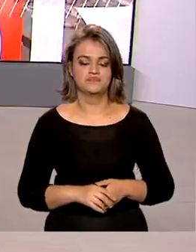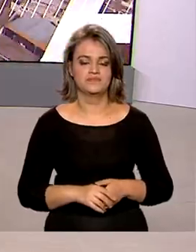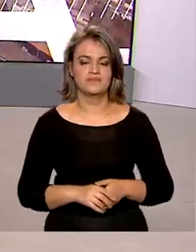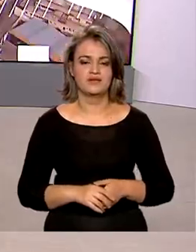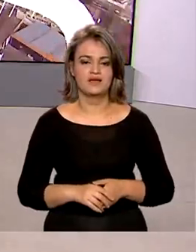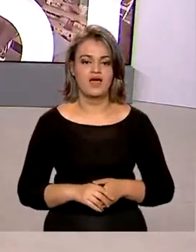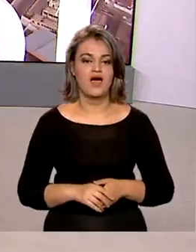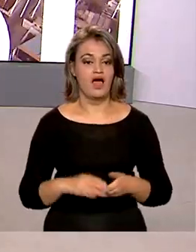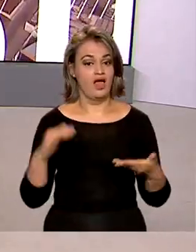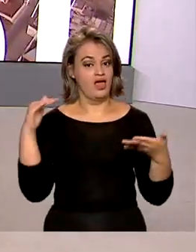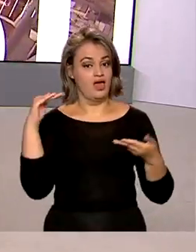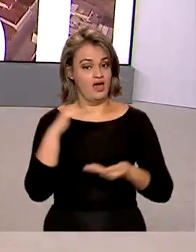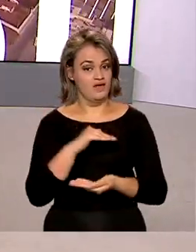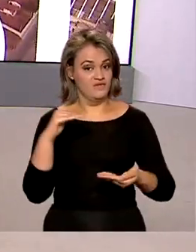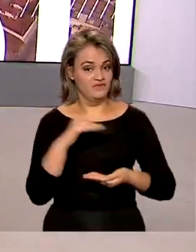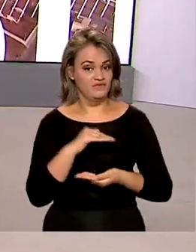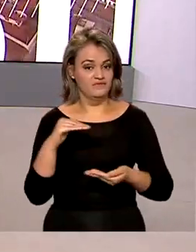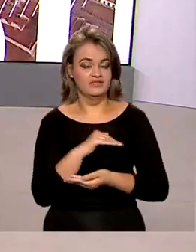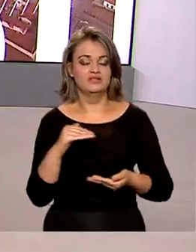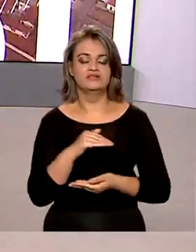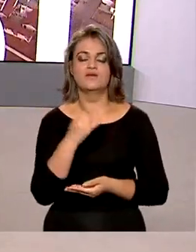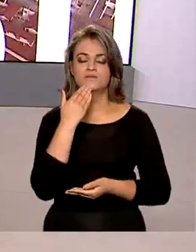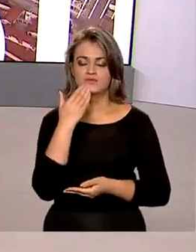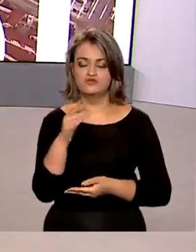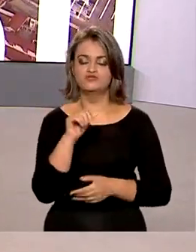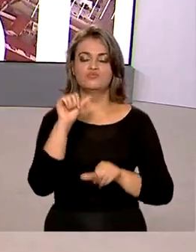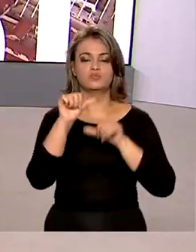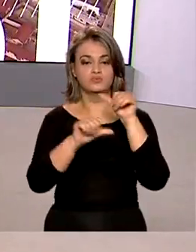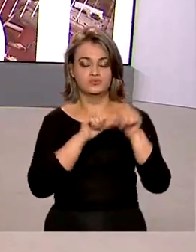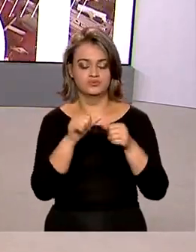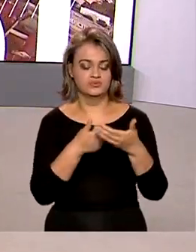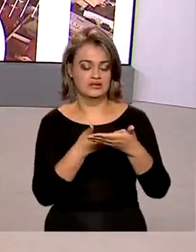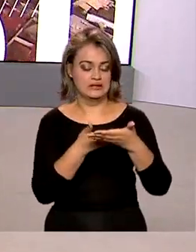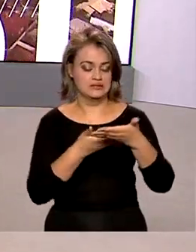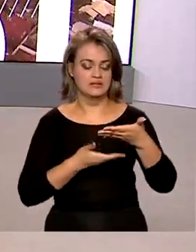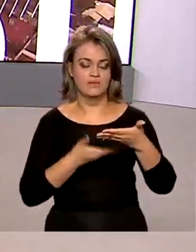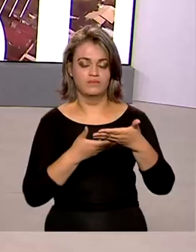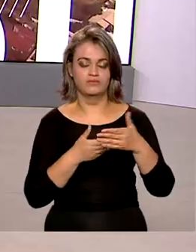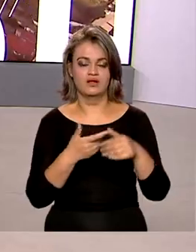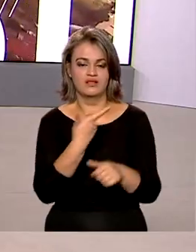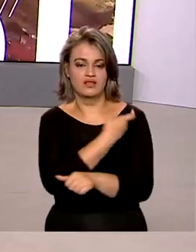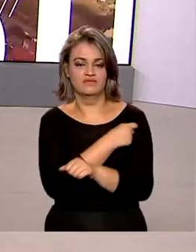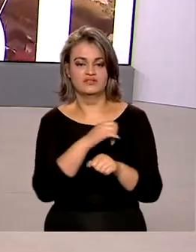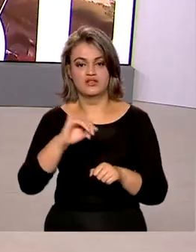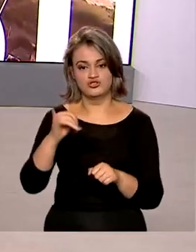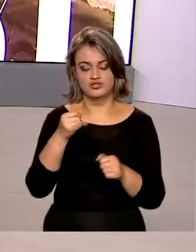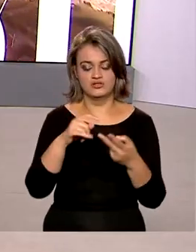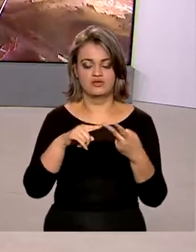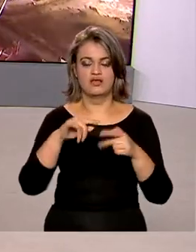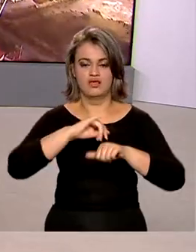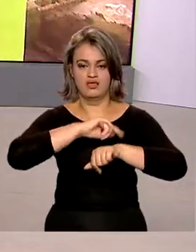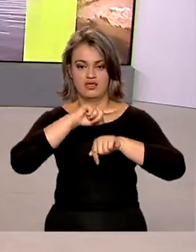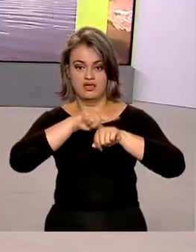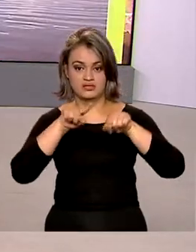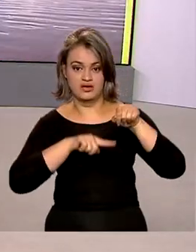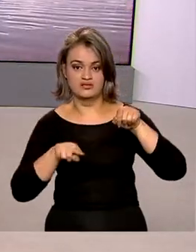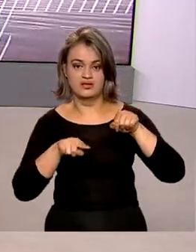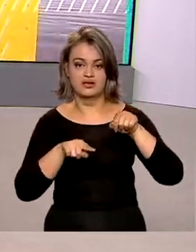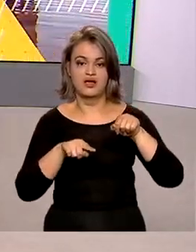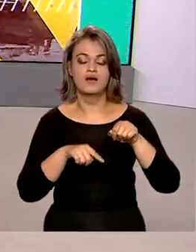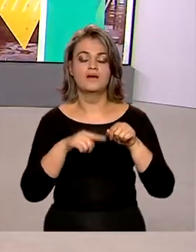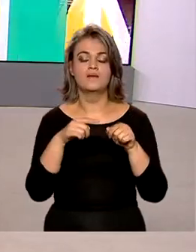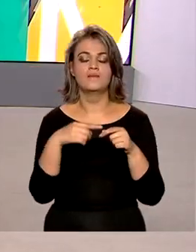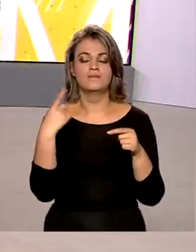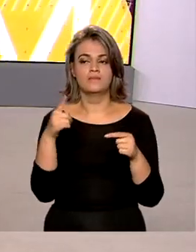A Agência Nacional de Vigilância Sanitária solicitou alterações nas bulas das vacinas da Janssen e da AstraZeneca para